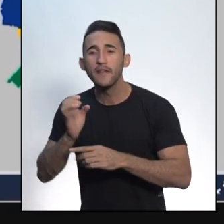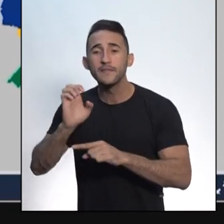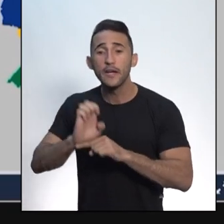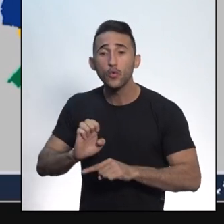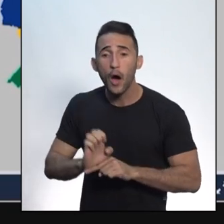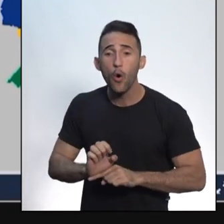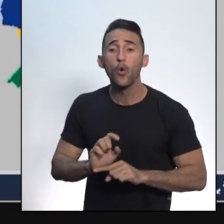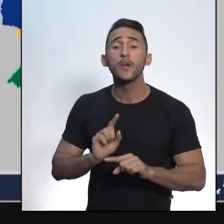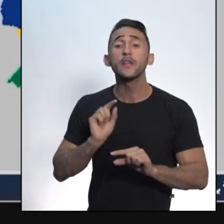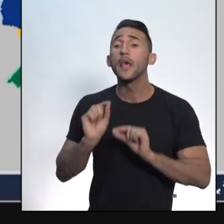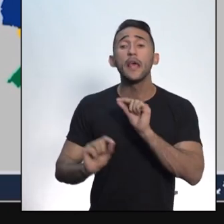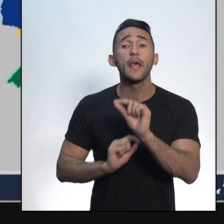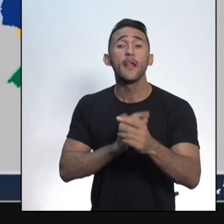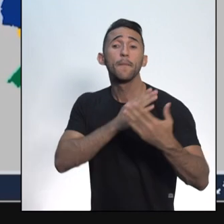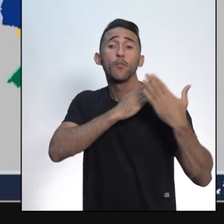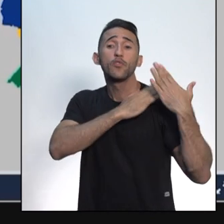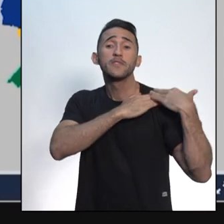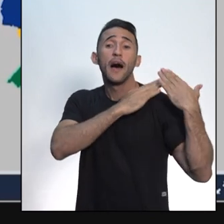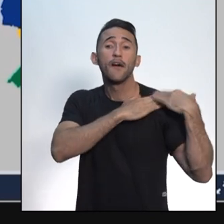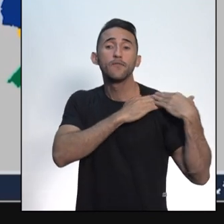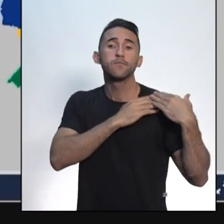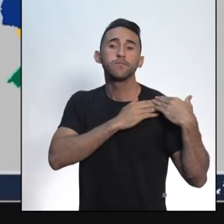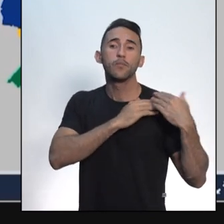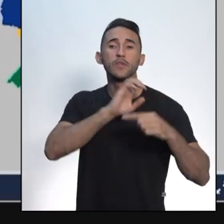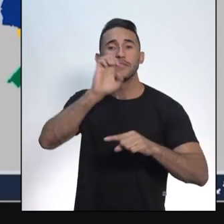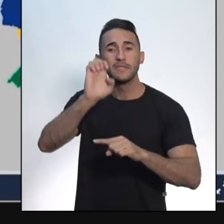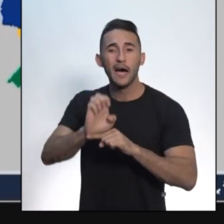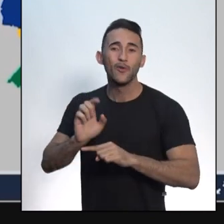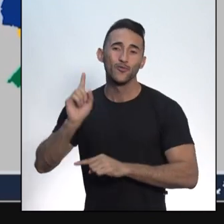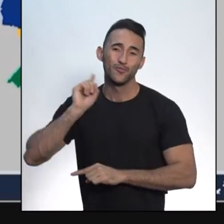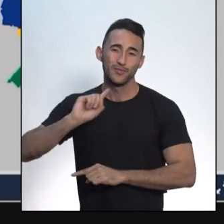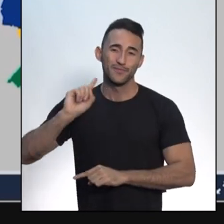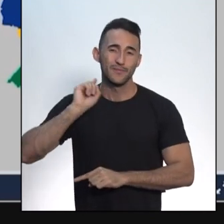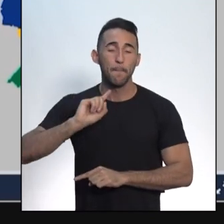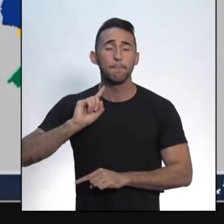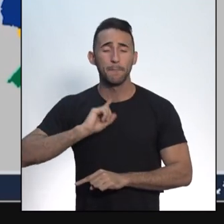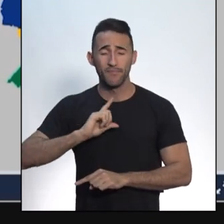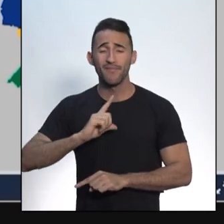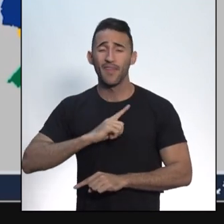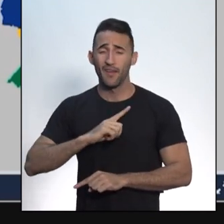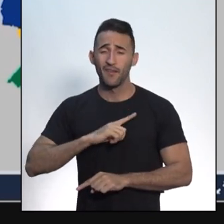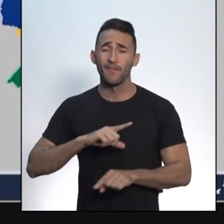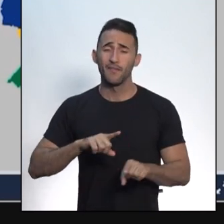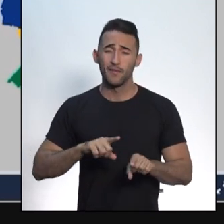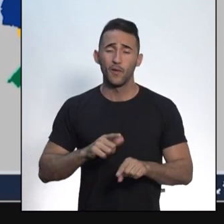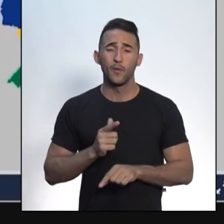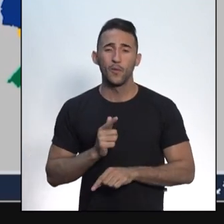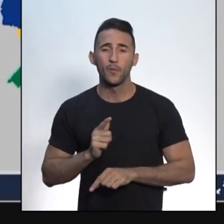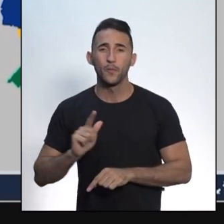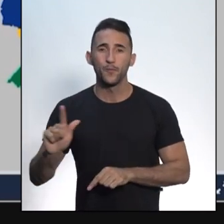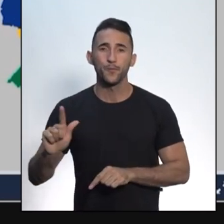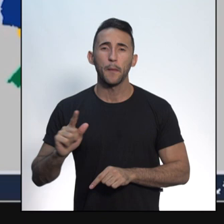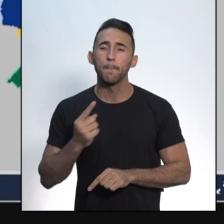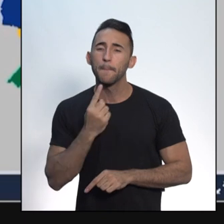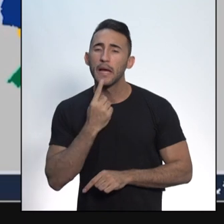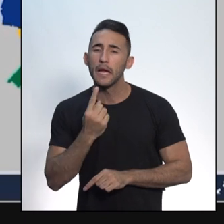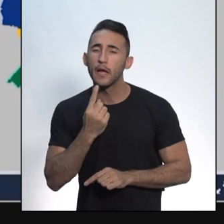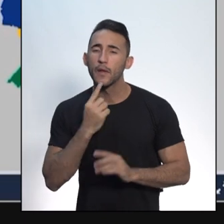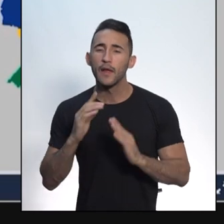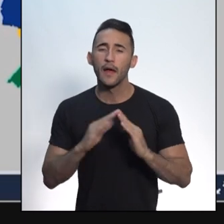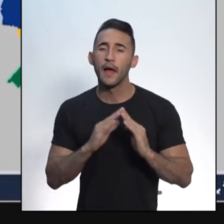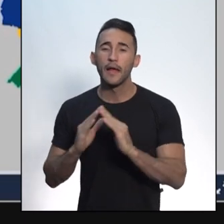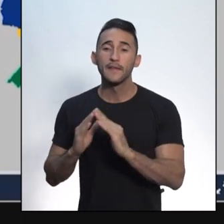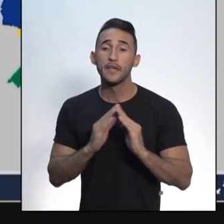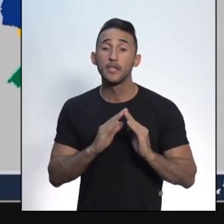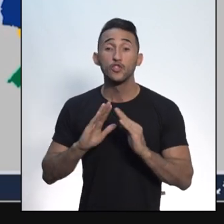organizadas pelo Estado de Minas Gerais. E existem aqui também, nas proximidades, escolas